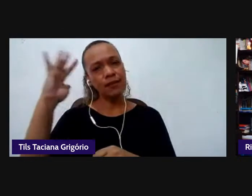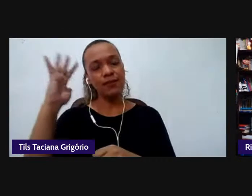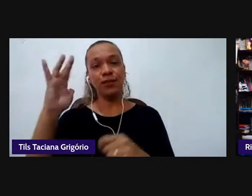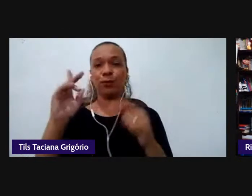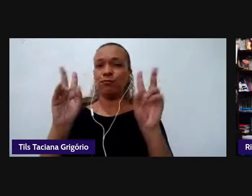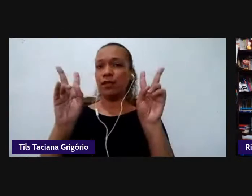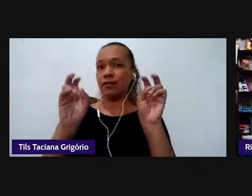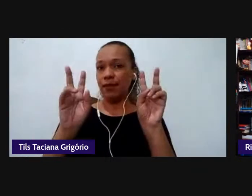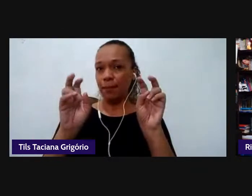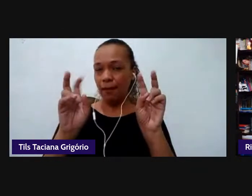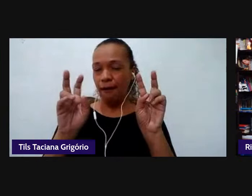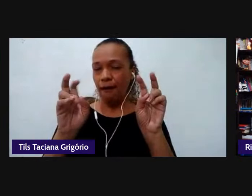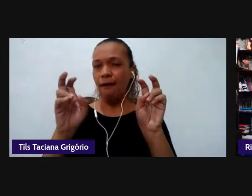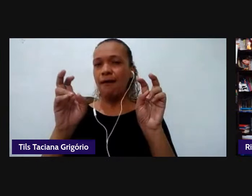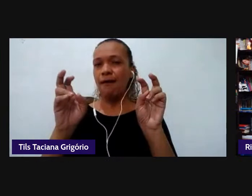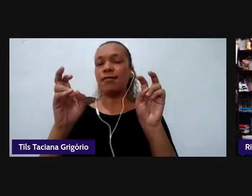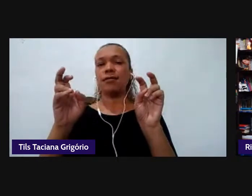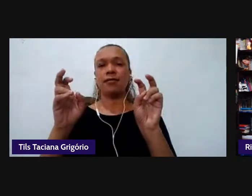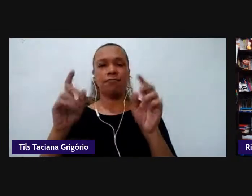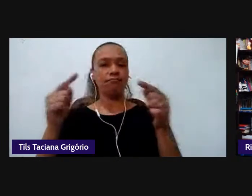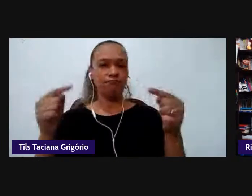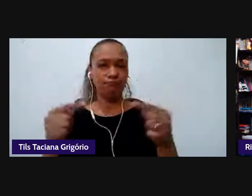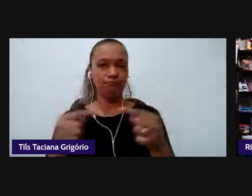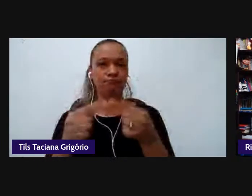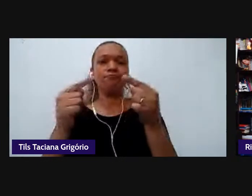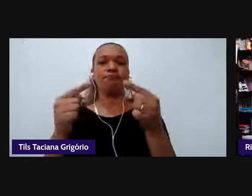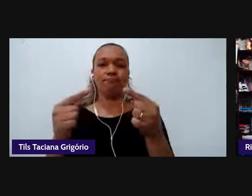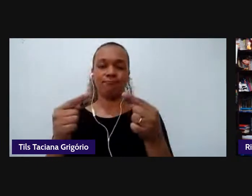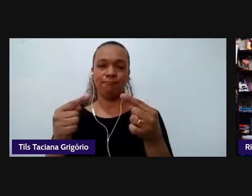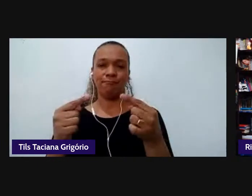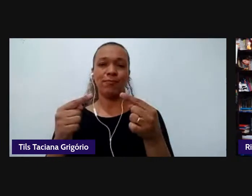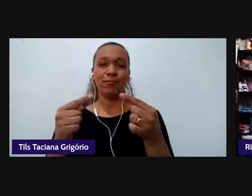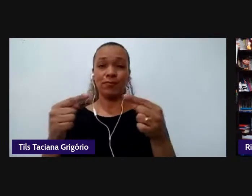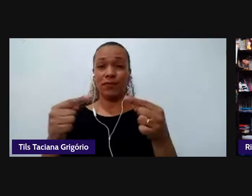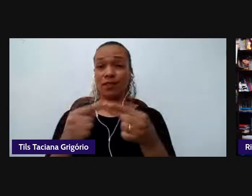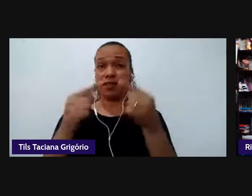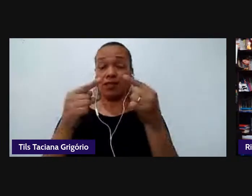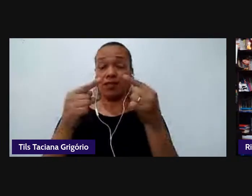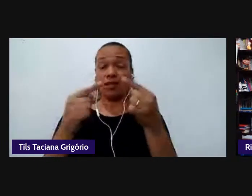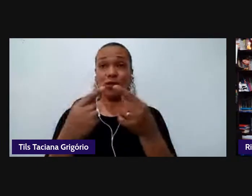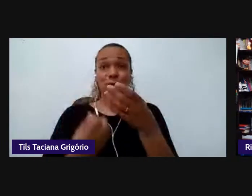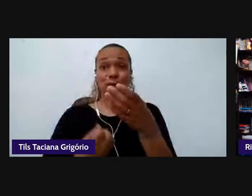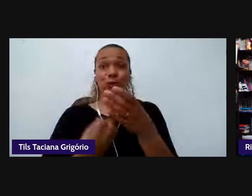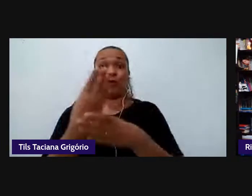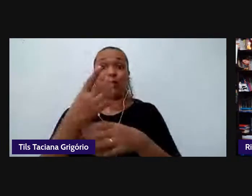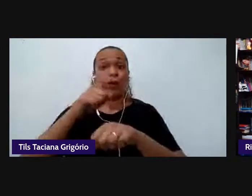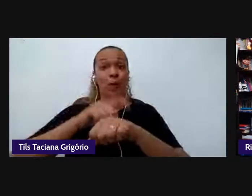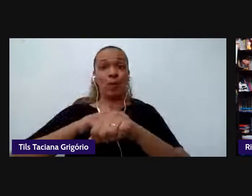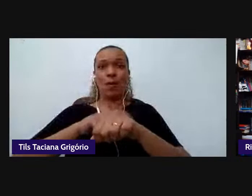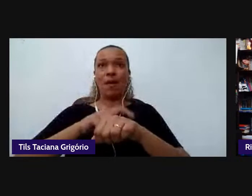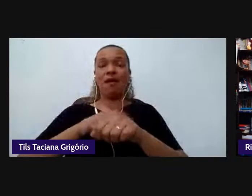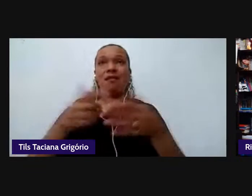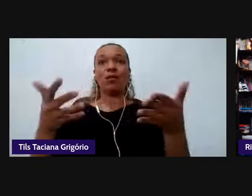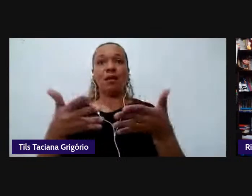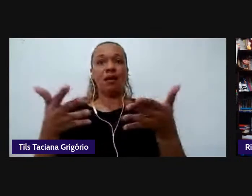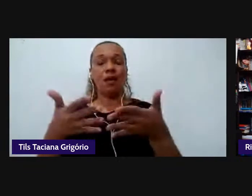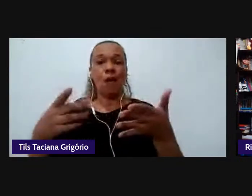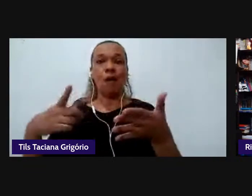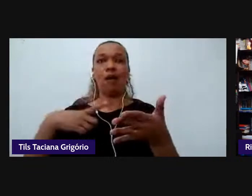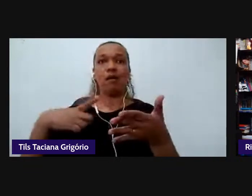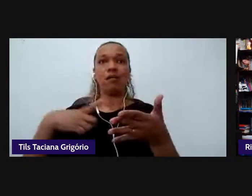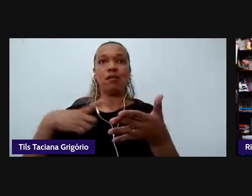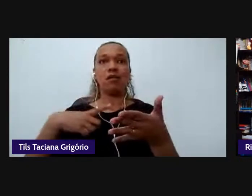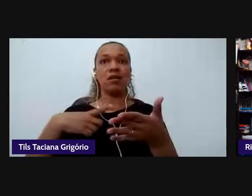estejam surgindo na contemporaneidade, pela demanda que surge nas